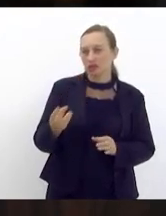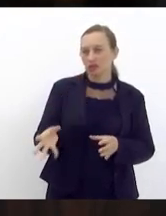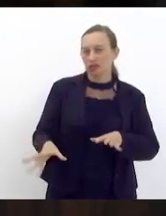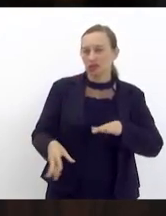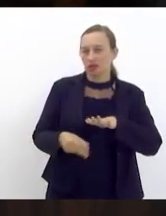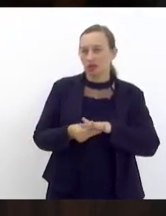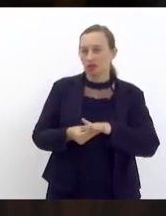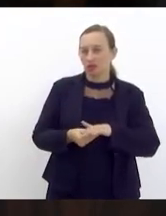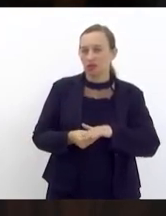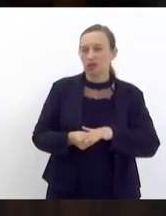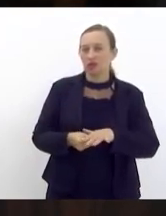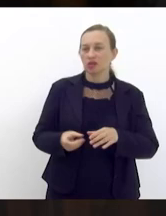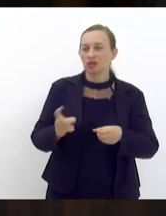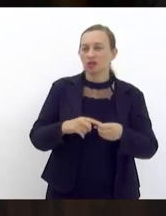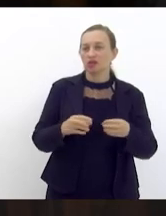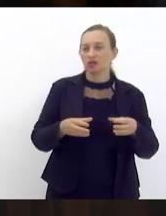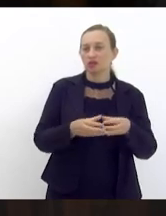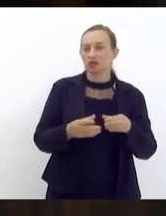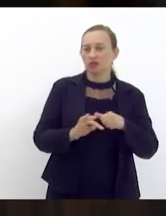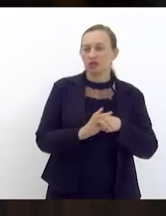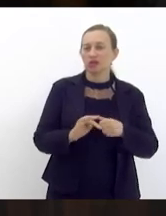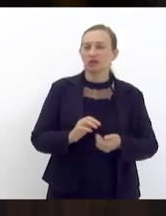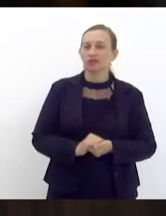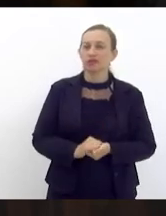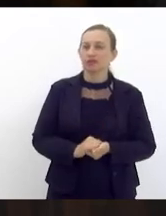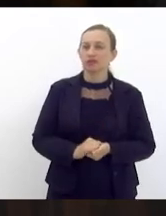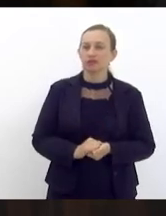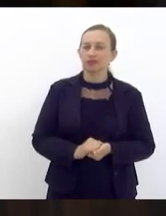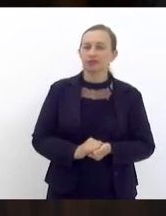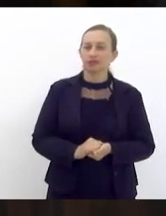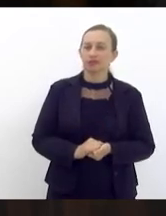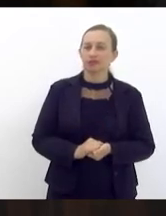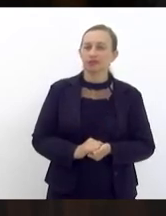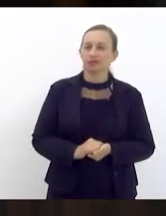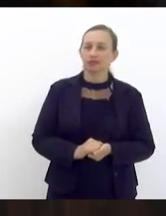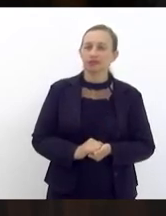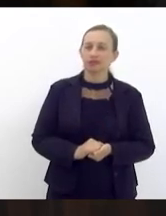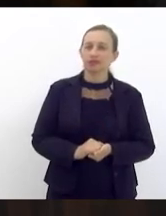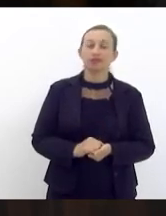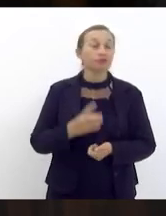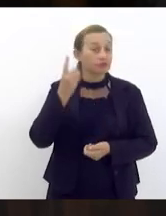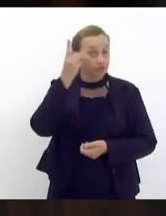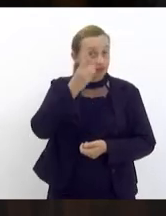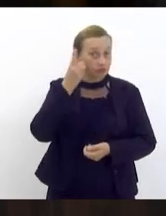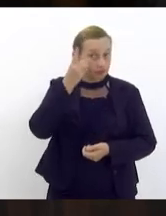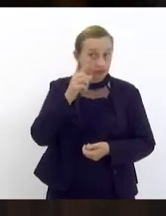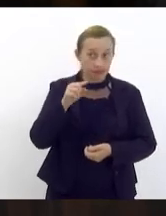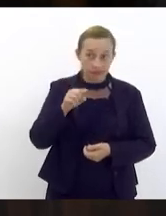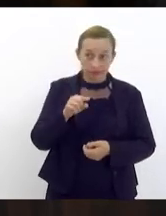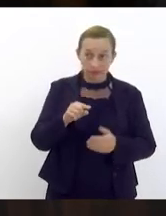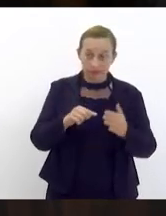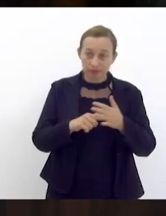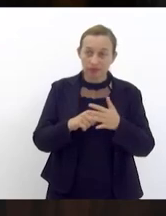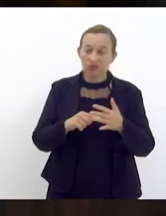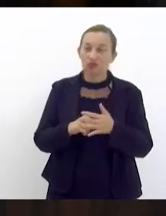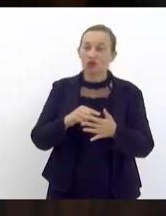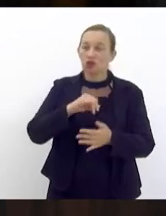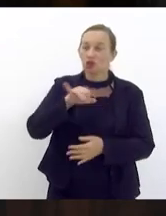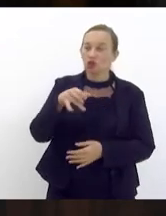e retorna as comissões técnicas nosso nobre deputado aqui da Josimar